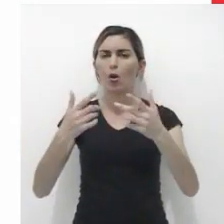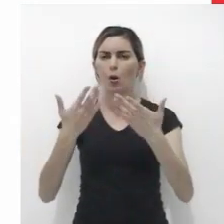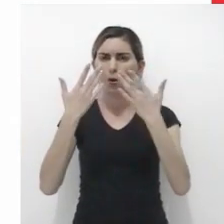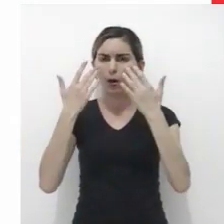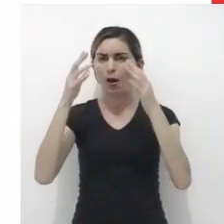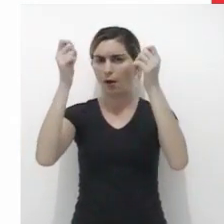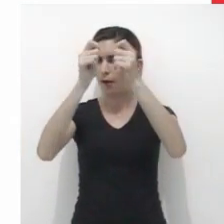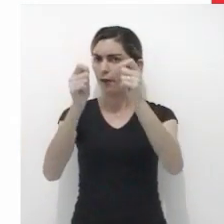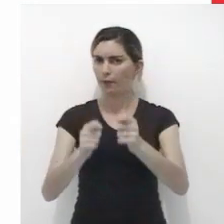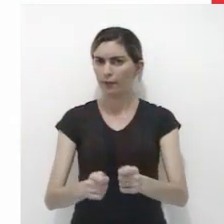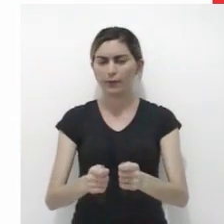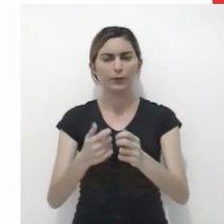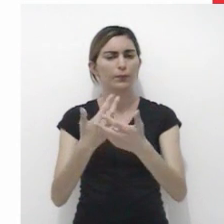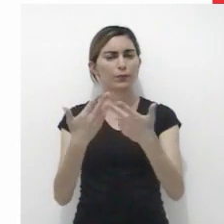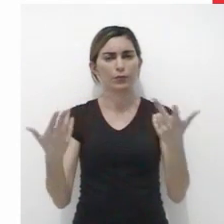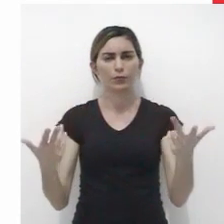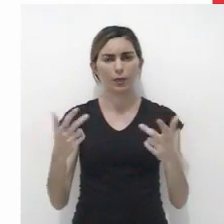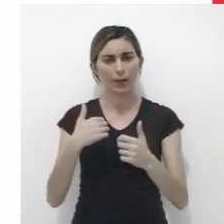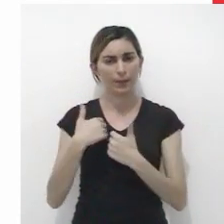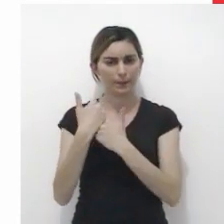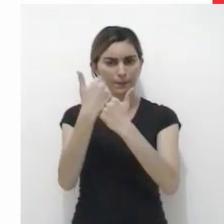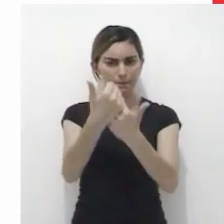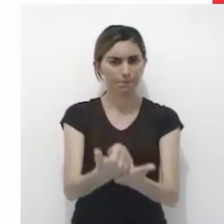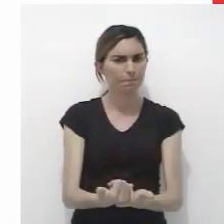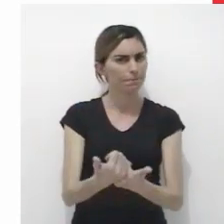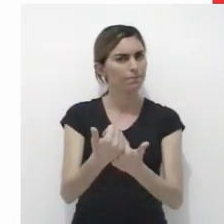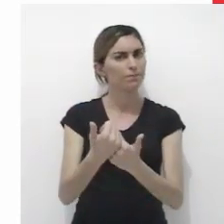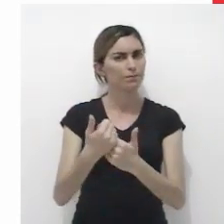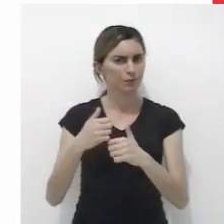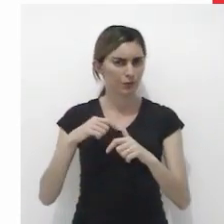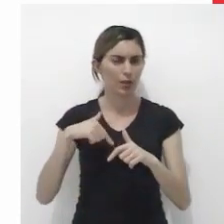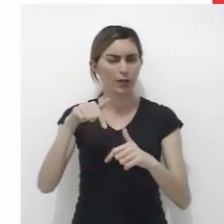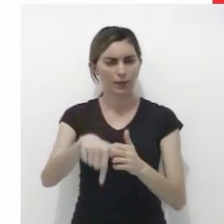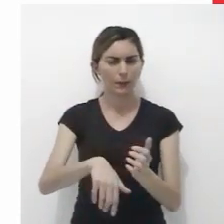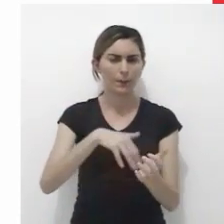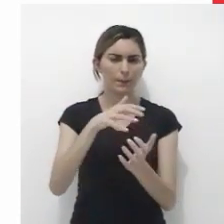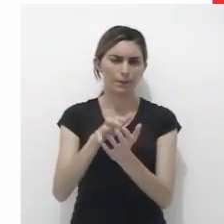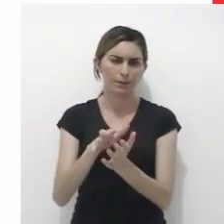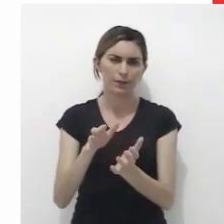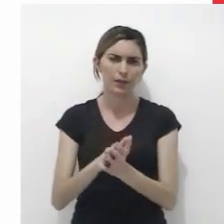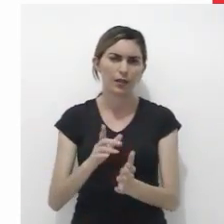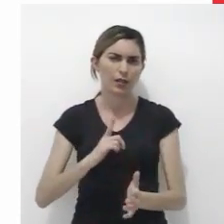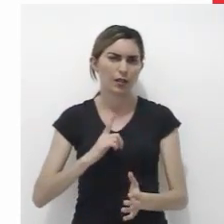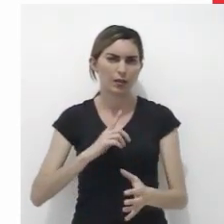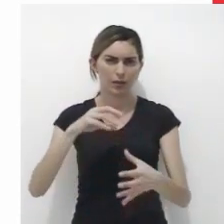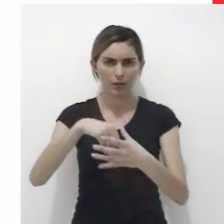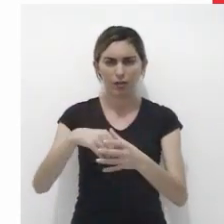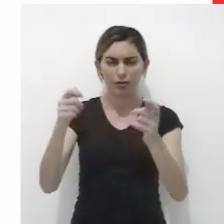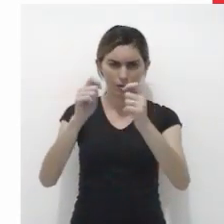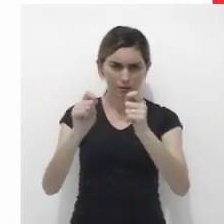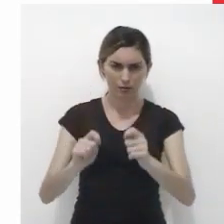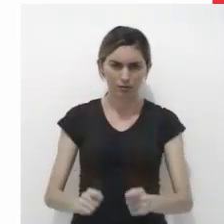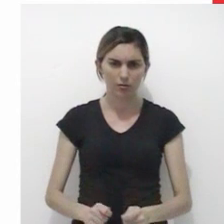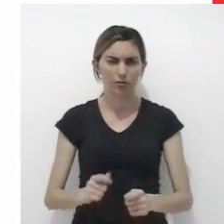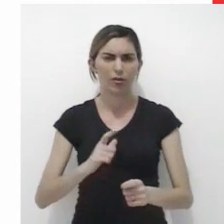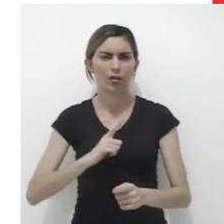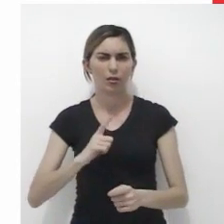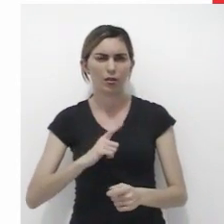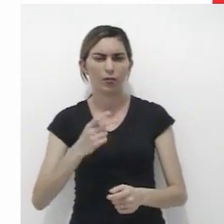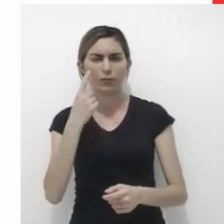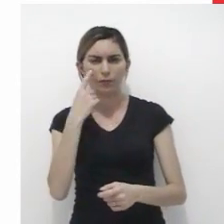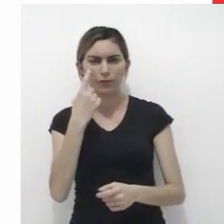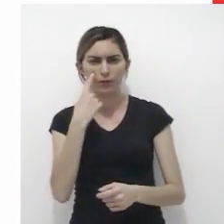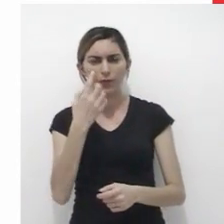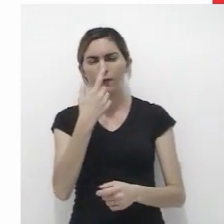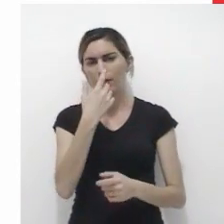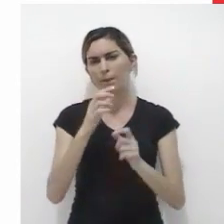em grandes obras de arte. Como maior representante da xilogravura pernambucana dentro da arte popular, como